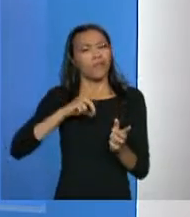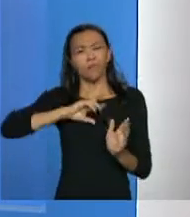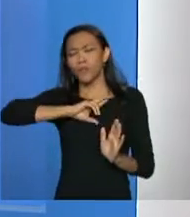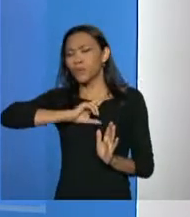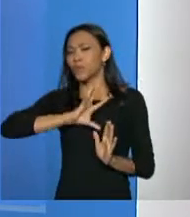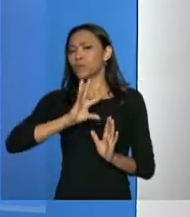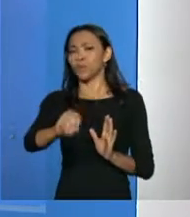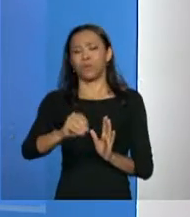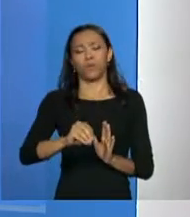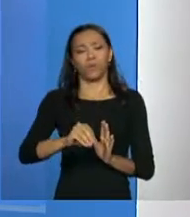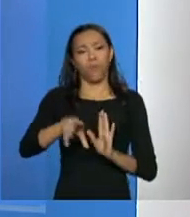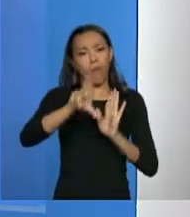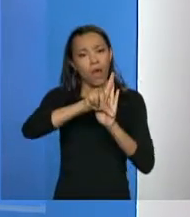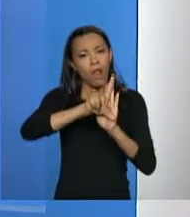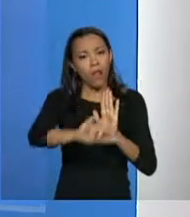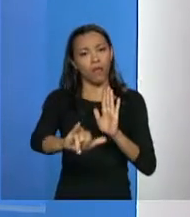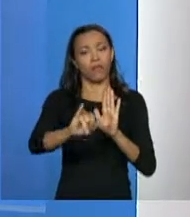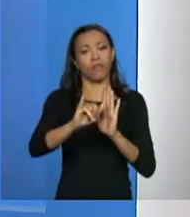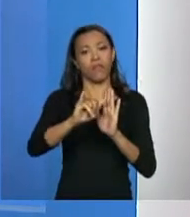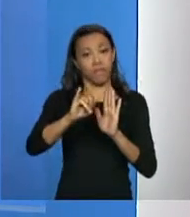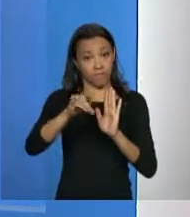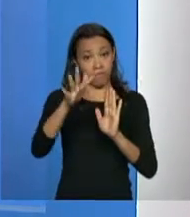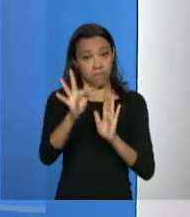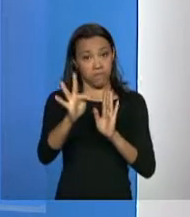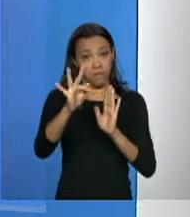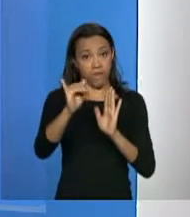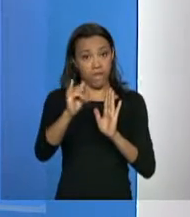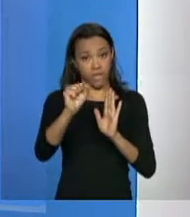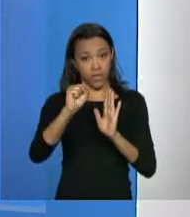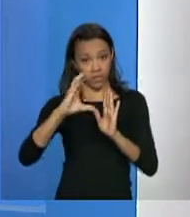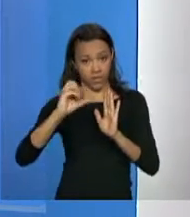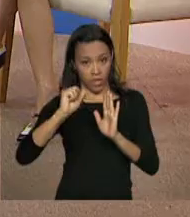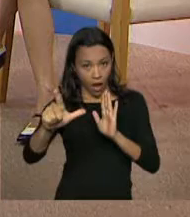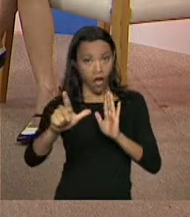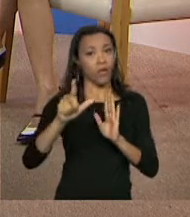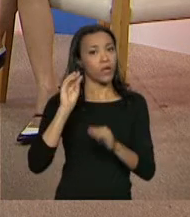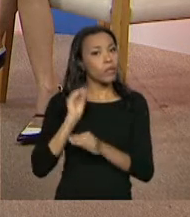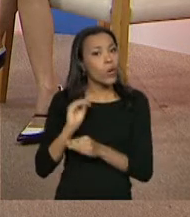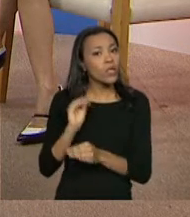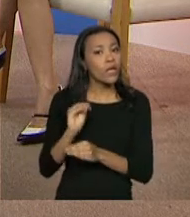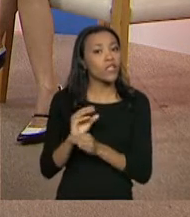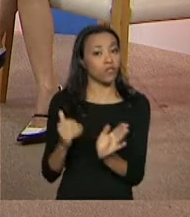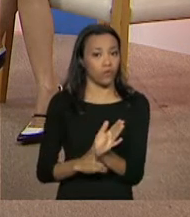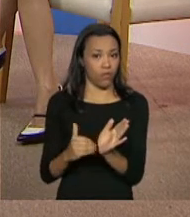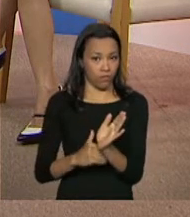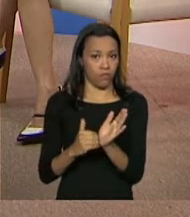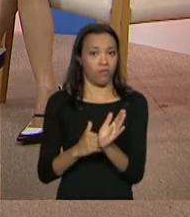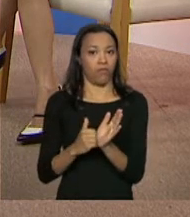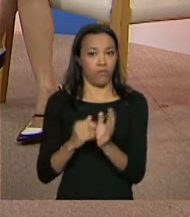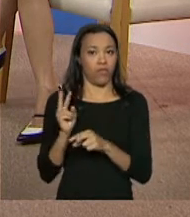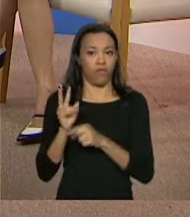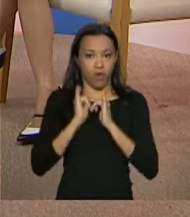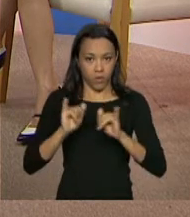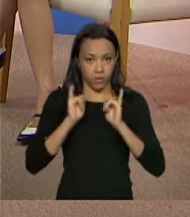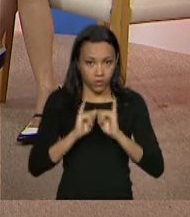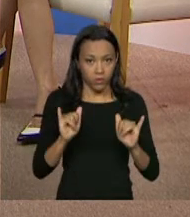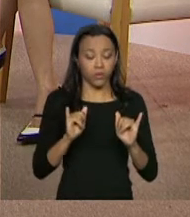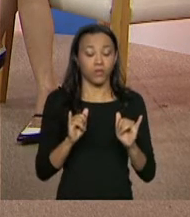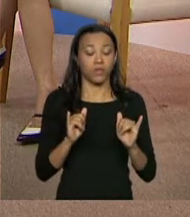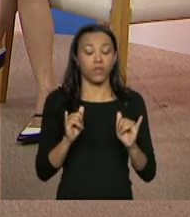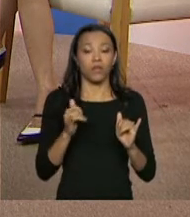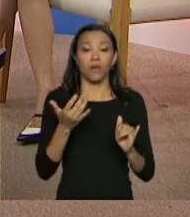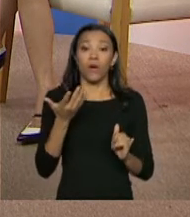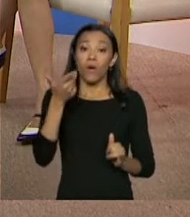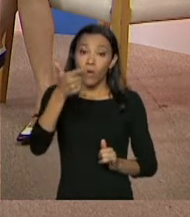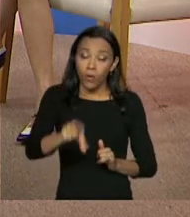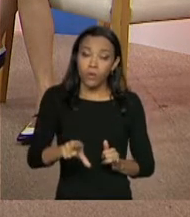que protege, uma legislação fiscal que protege esses dados. No nosso caso, não é contributivo. Em geral, olha,